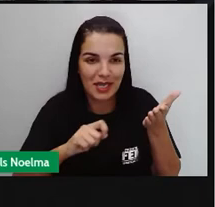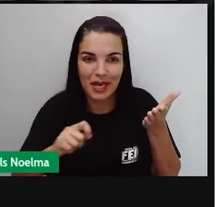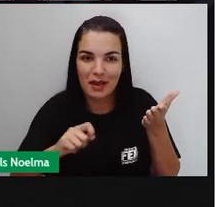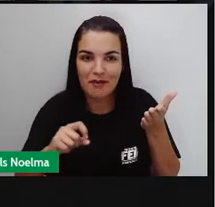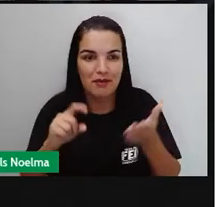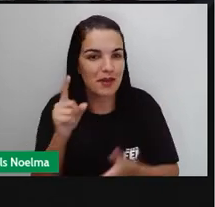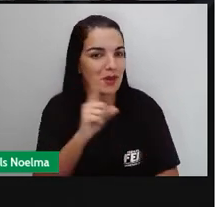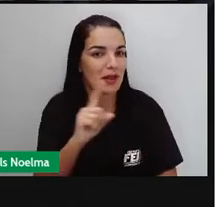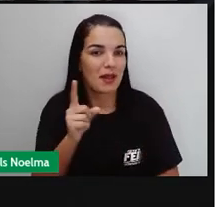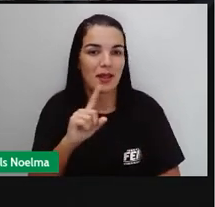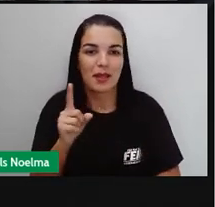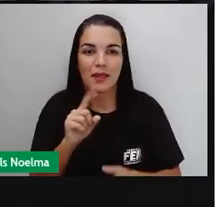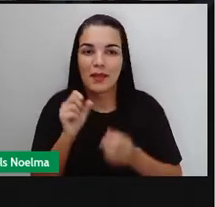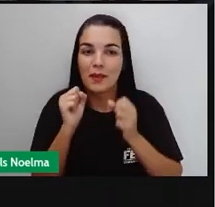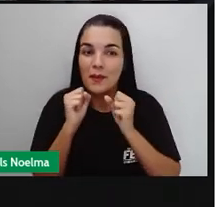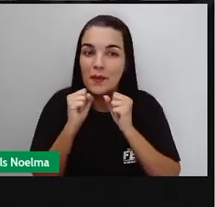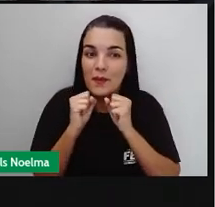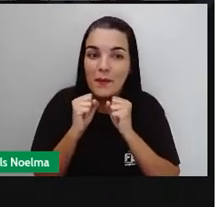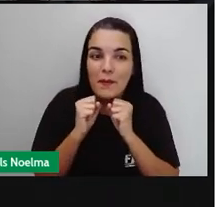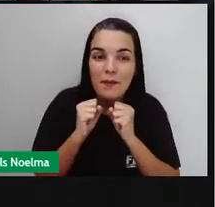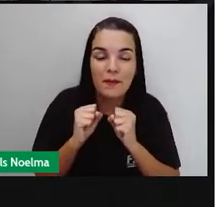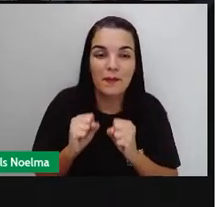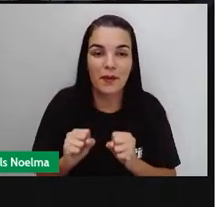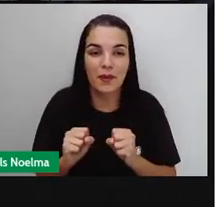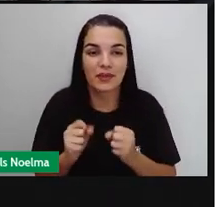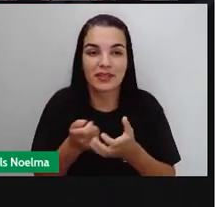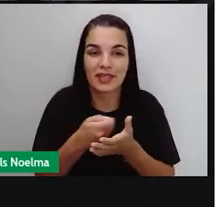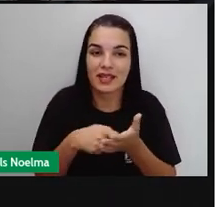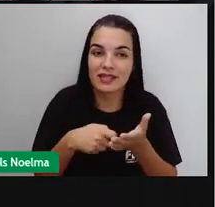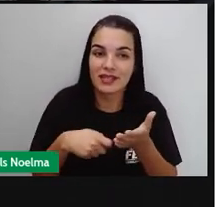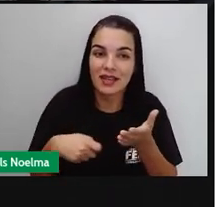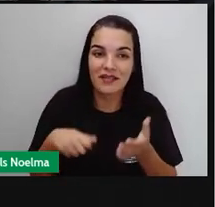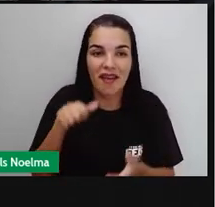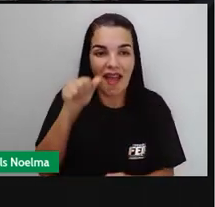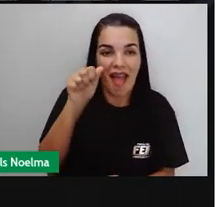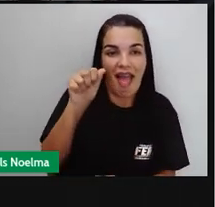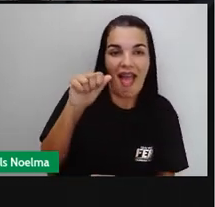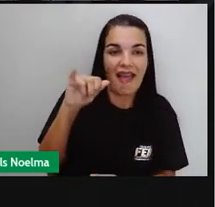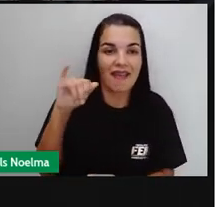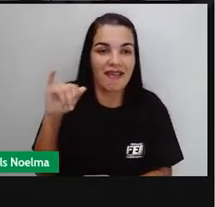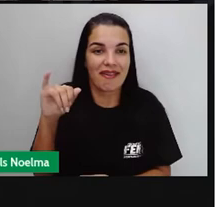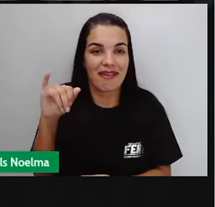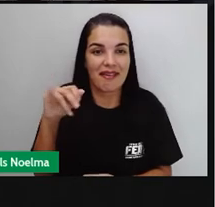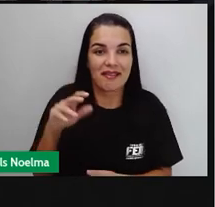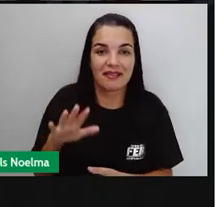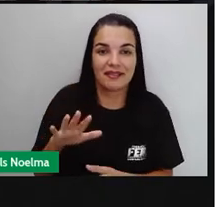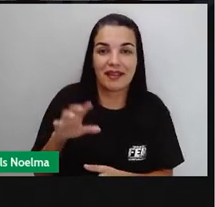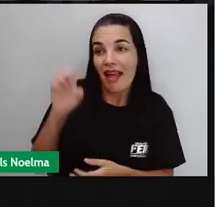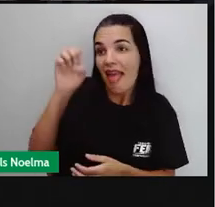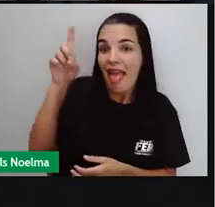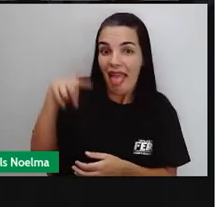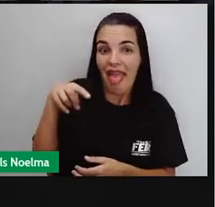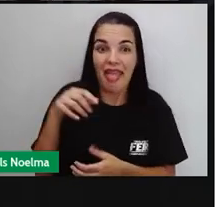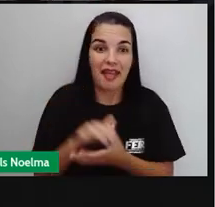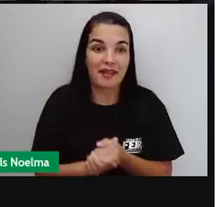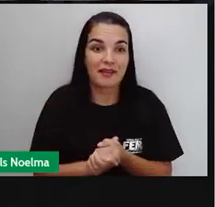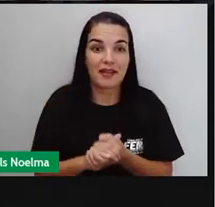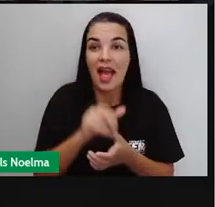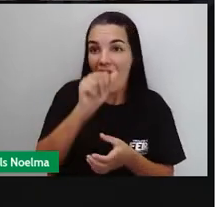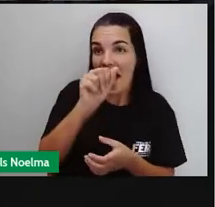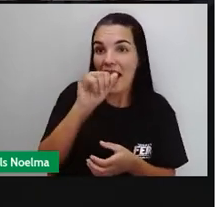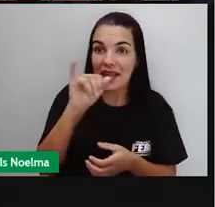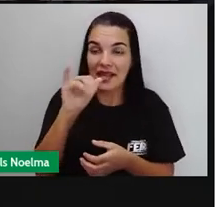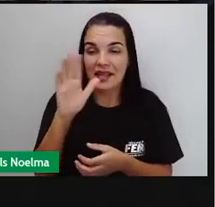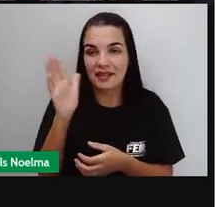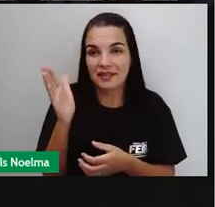em relação a isso. Então, quando vocês fizerem seu texto, vocês devem pegar seu texto aí, como vocês já fizeram, né?